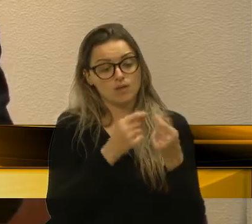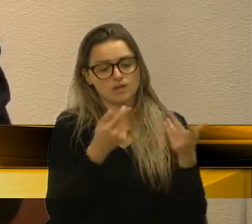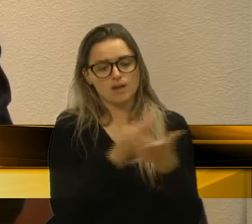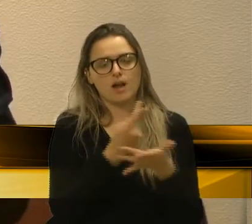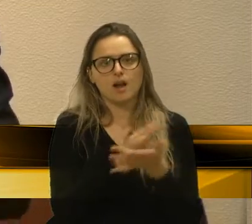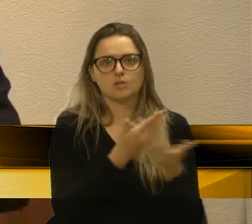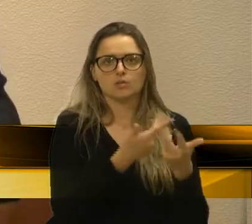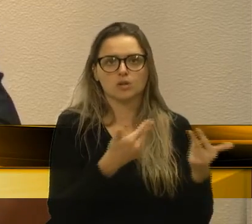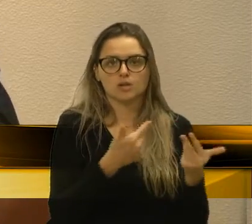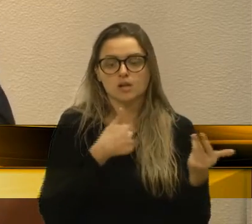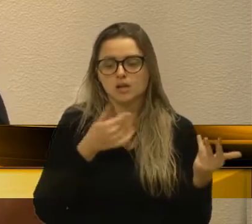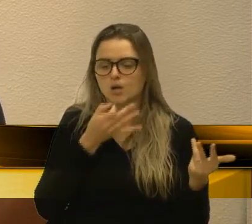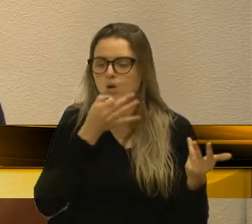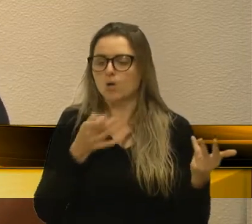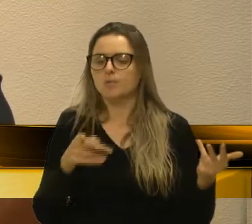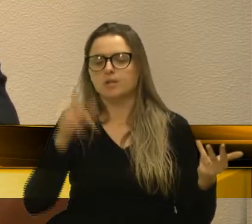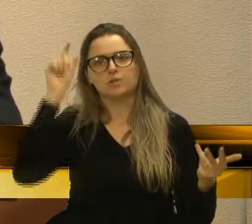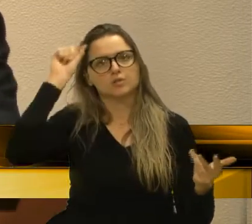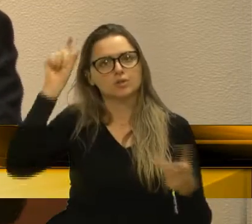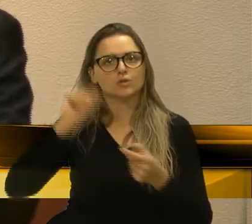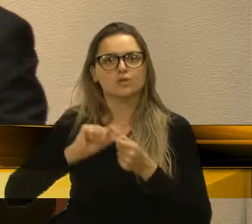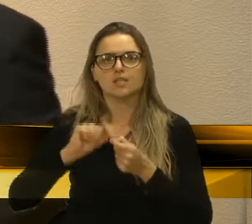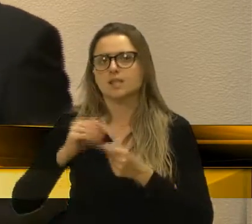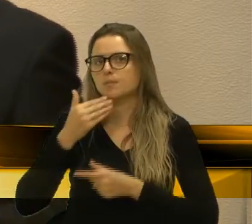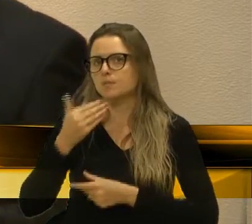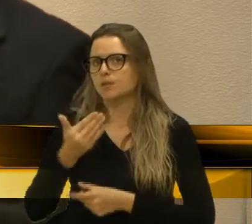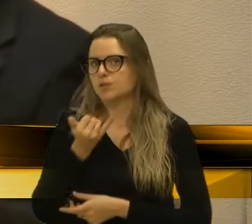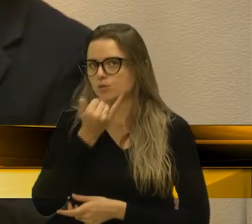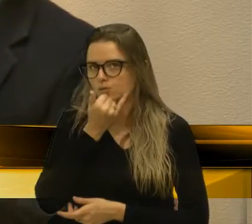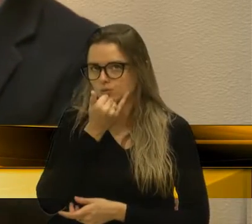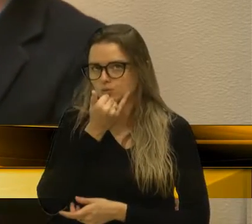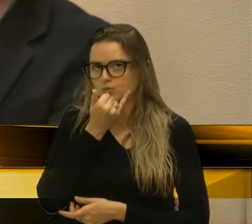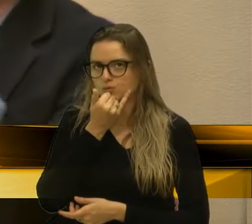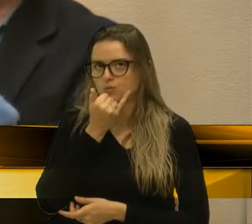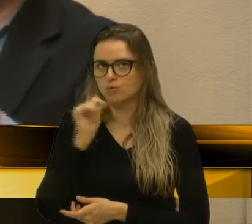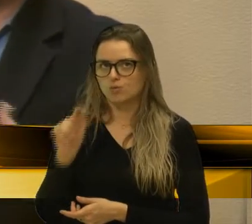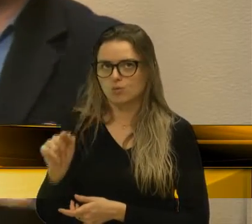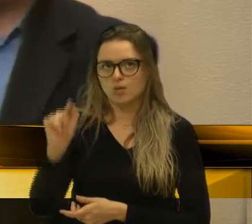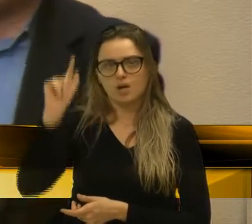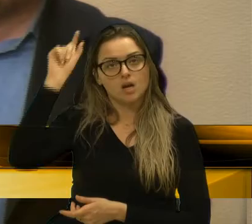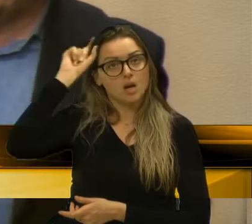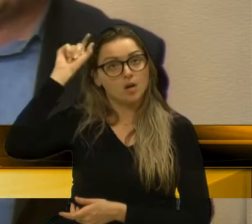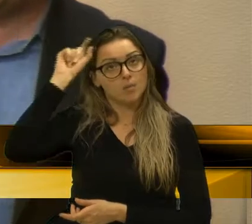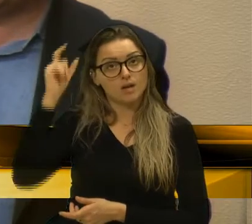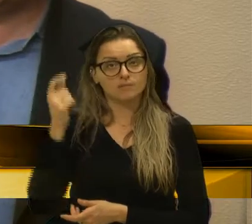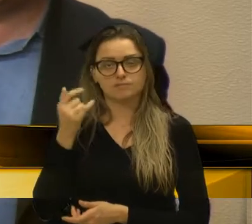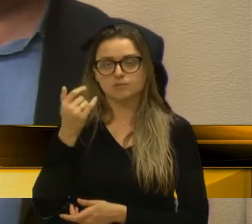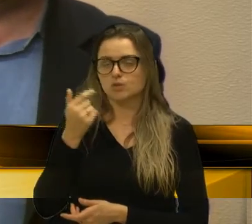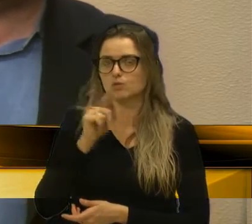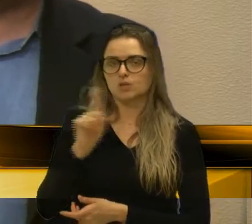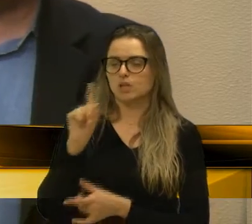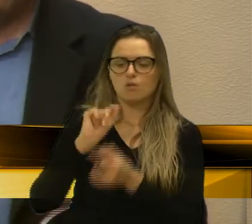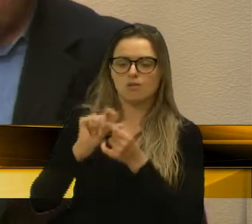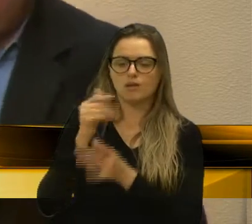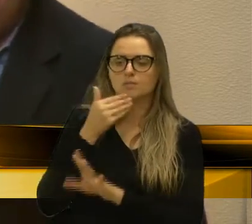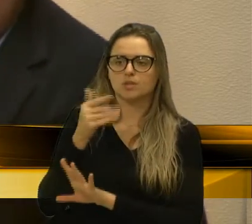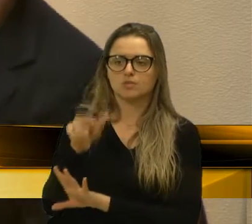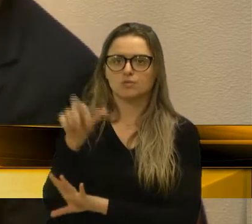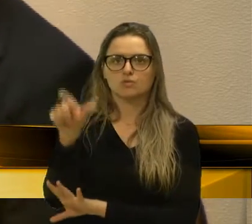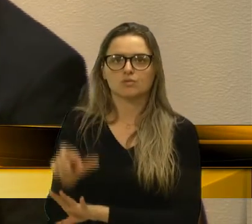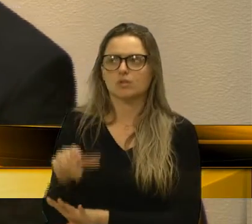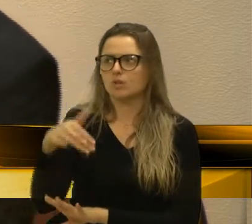gênero, sugerimos então que ele fizesse um pedido de desculpas ao Marciano, o que acabou não acontecendo.